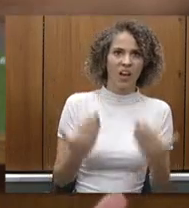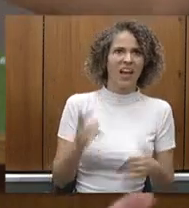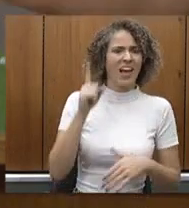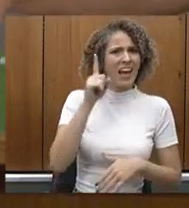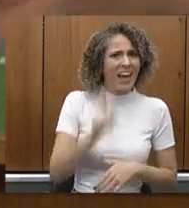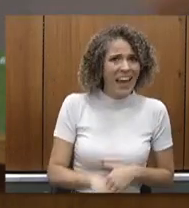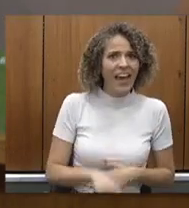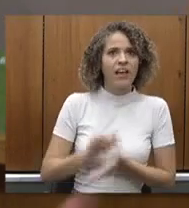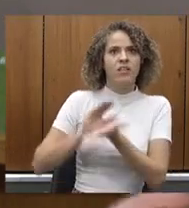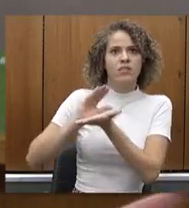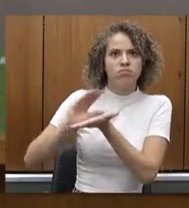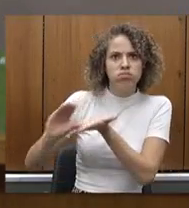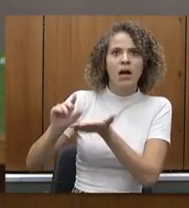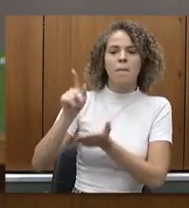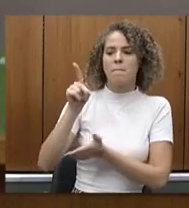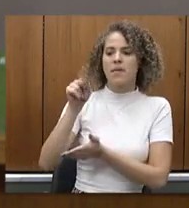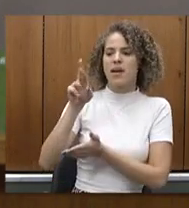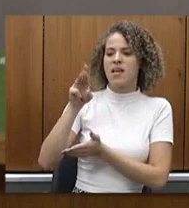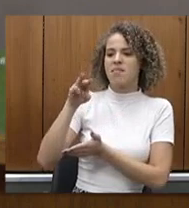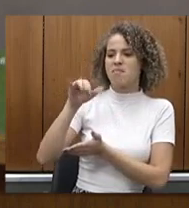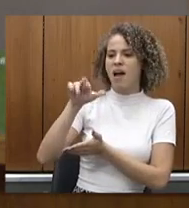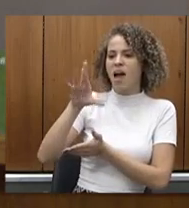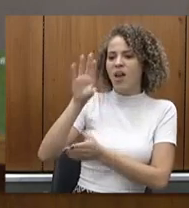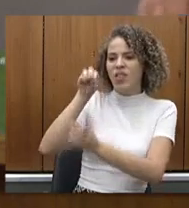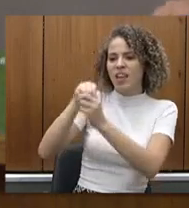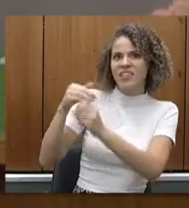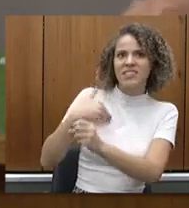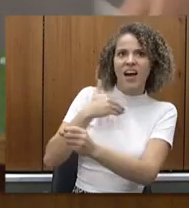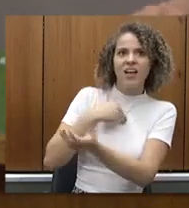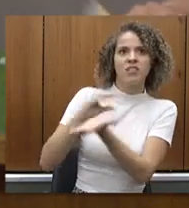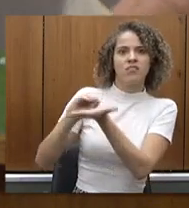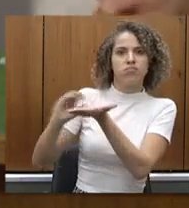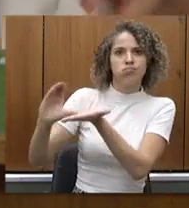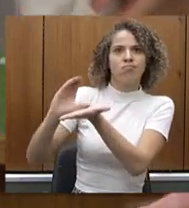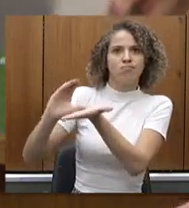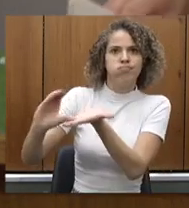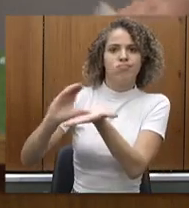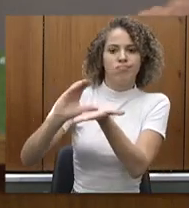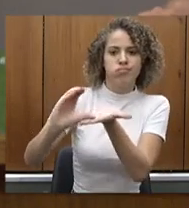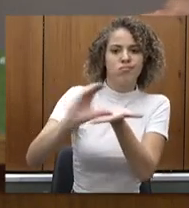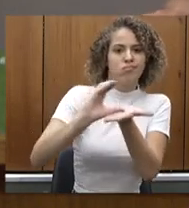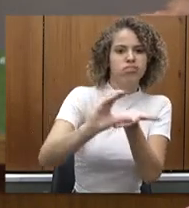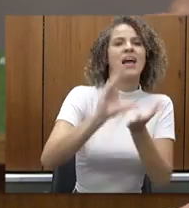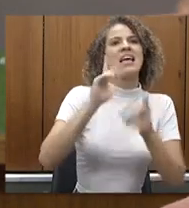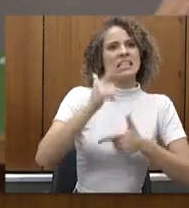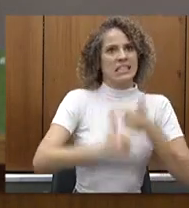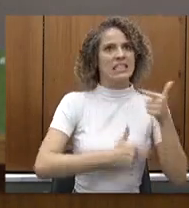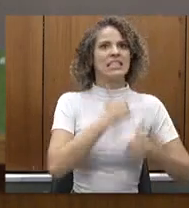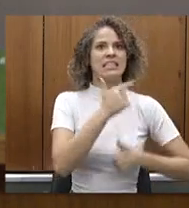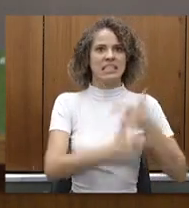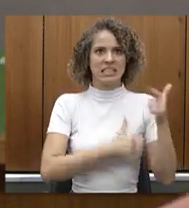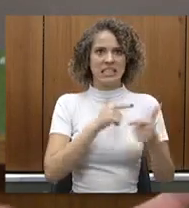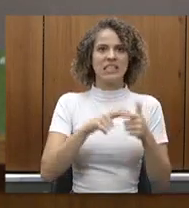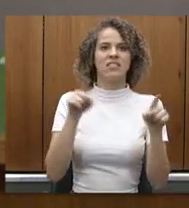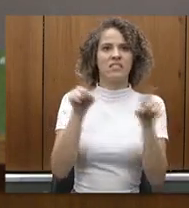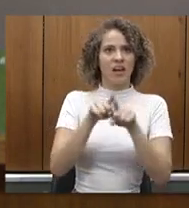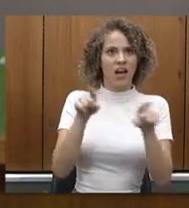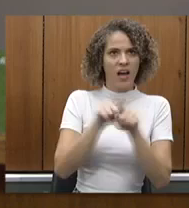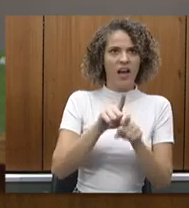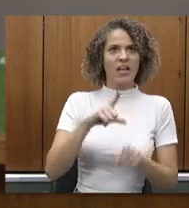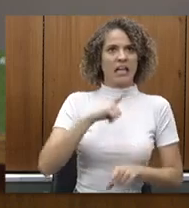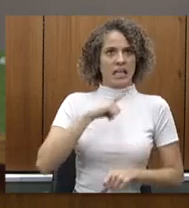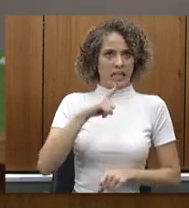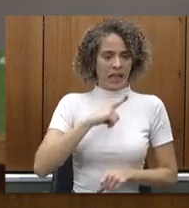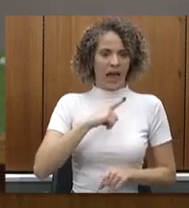recurso para a atenção primária que ajuda o município a organizar melhor e sobre as emendas a gente tem um